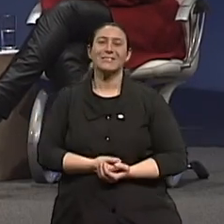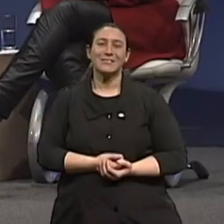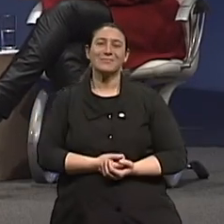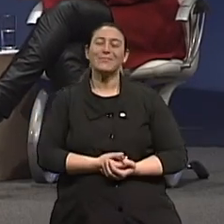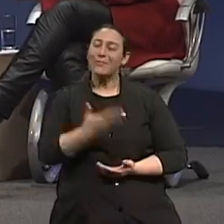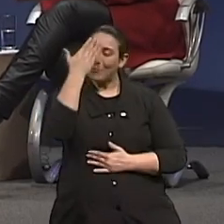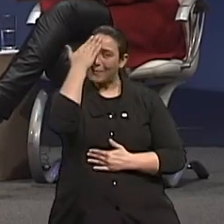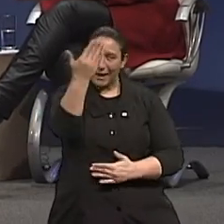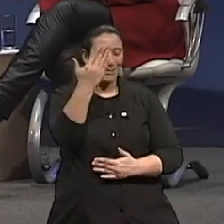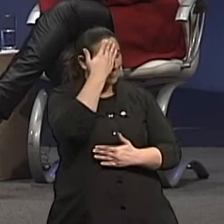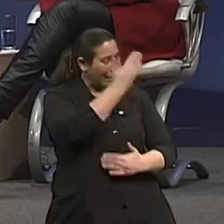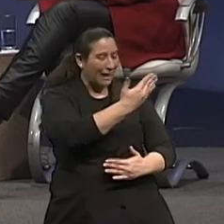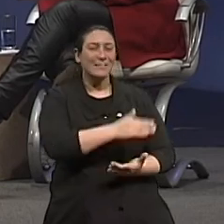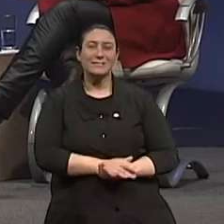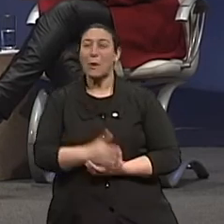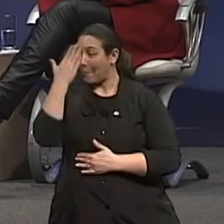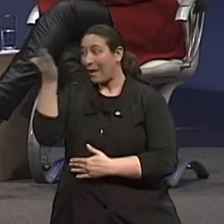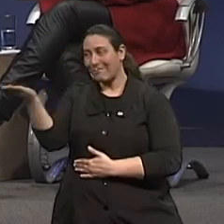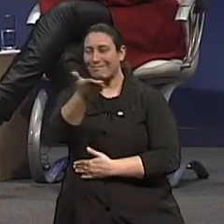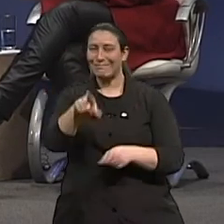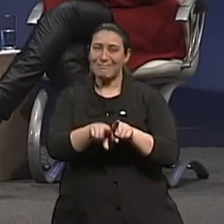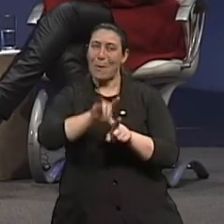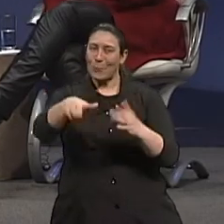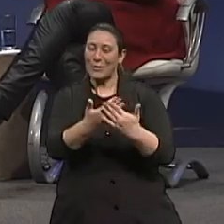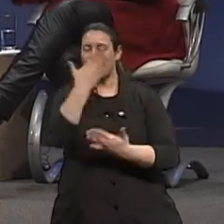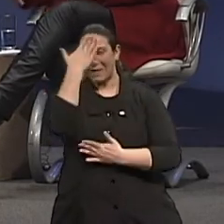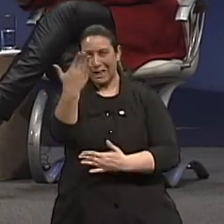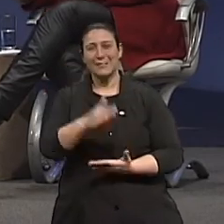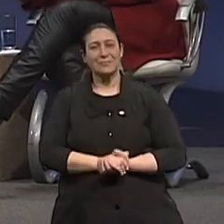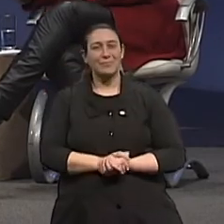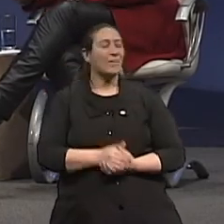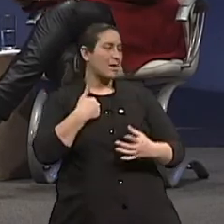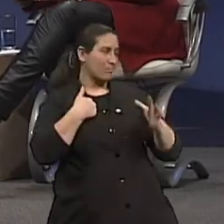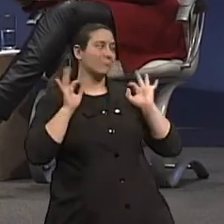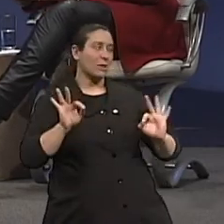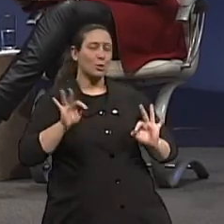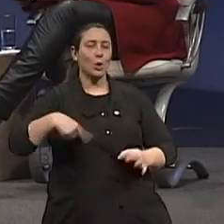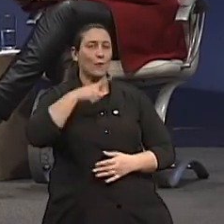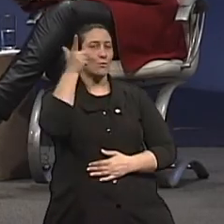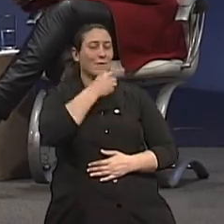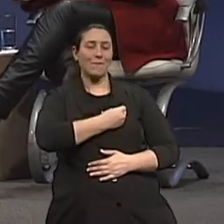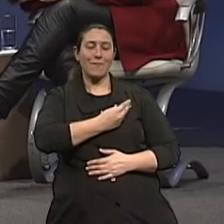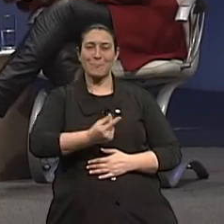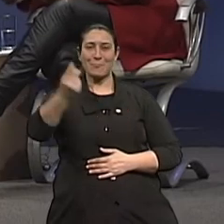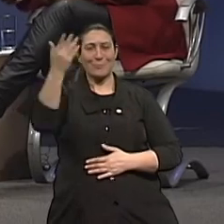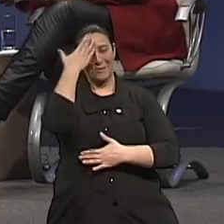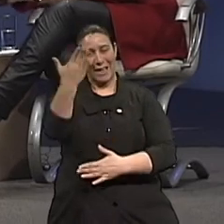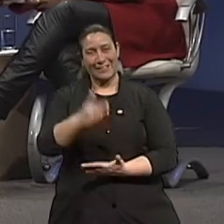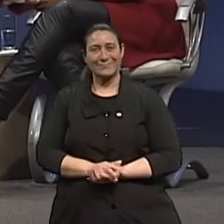Exatamente. Obrigada, Muito obrigado. Agradeço a oportunidade. Muito obrigada mesmo. Temos certeza de que a gente vai viver muito. Até lá.